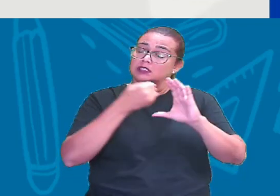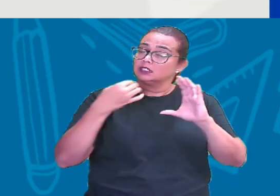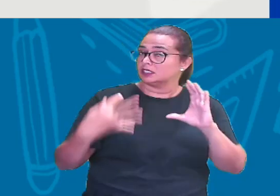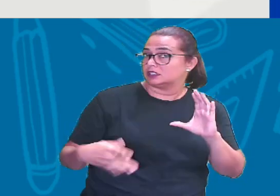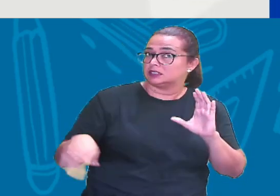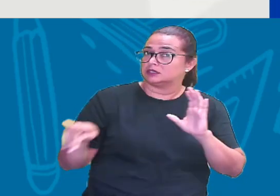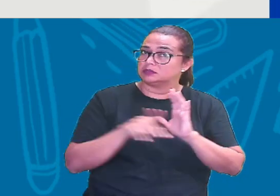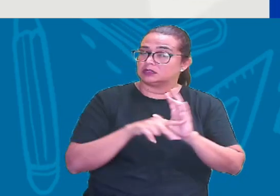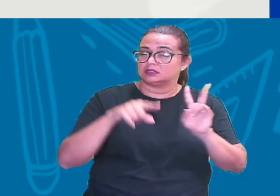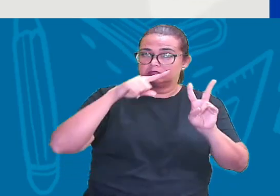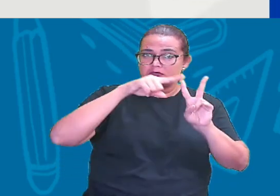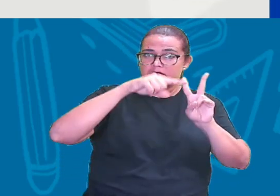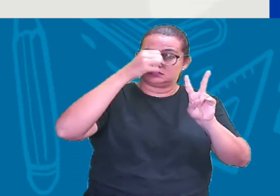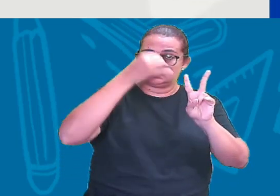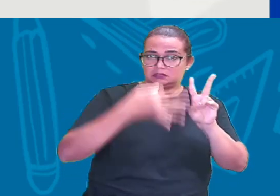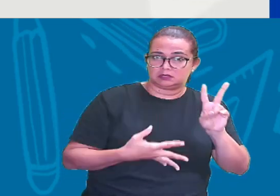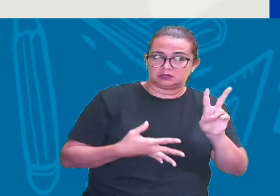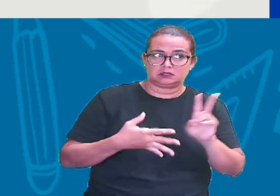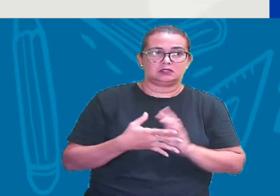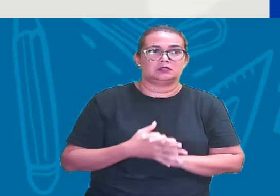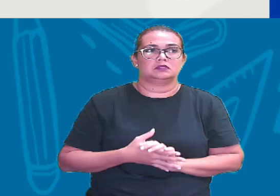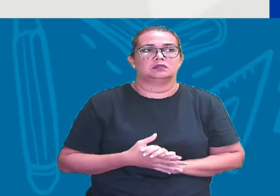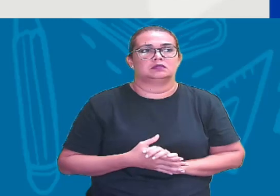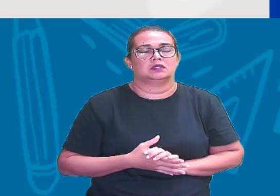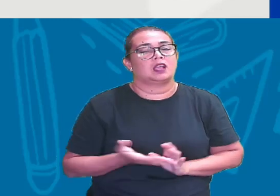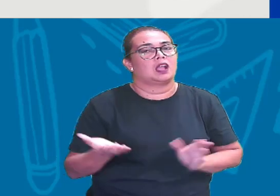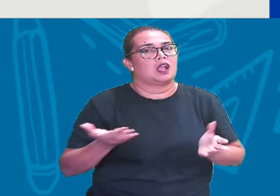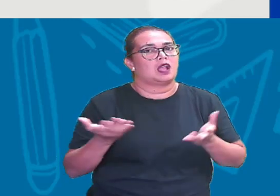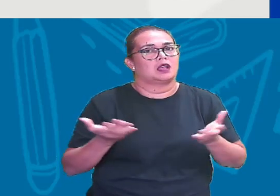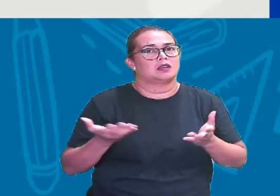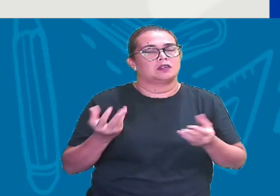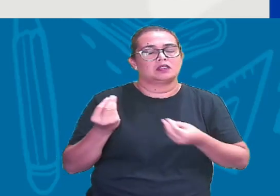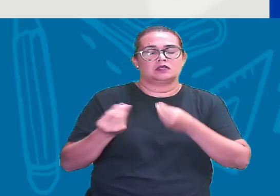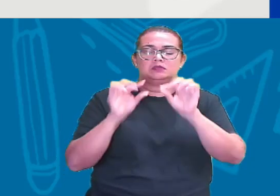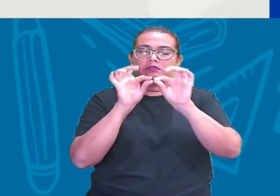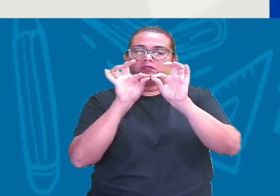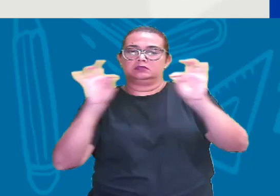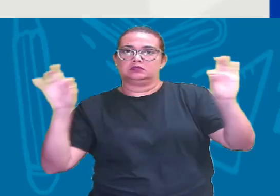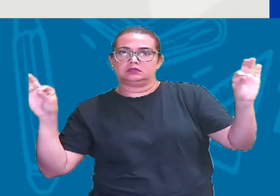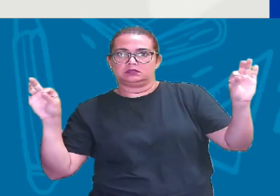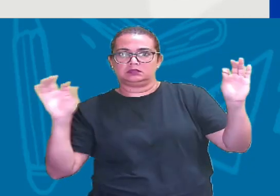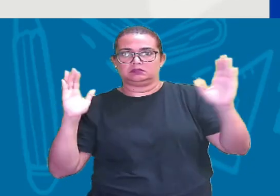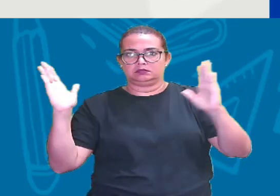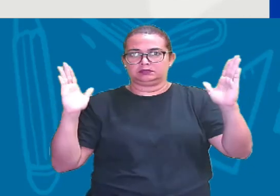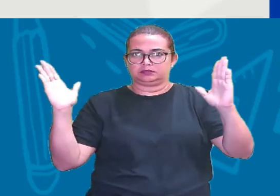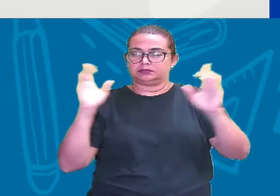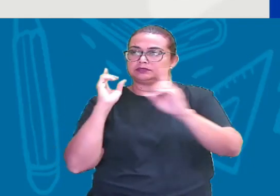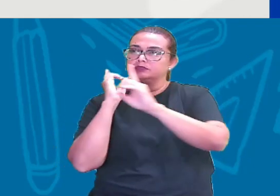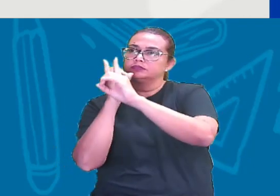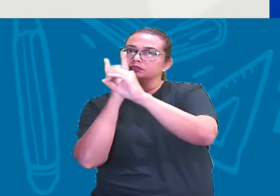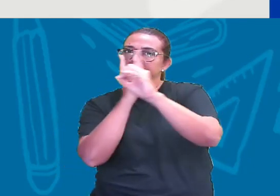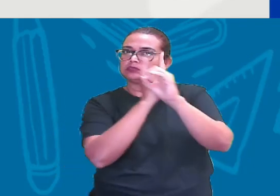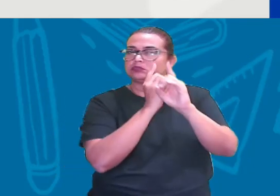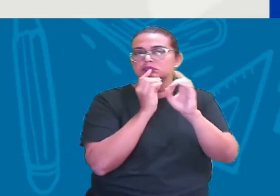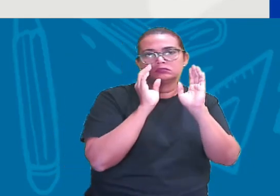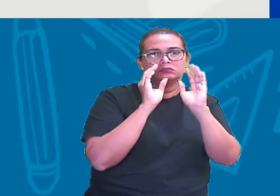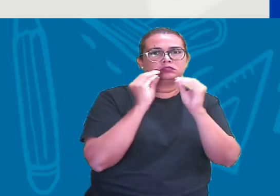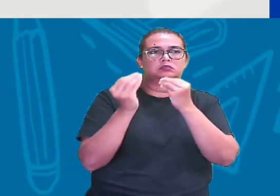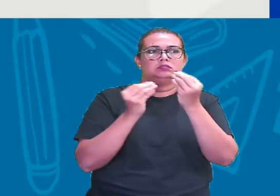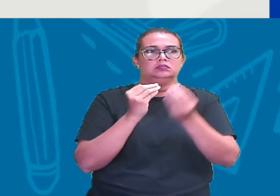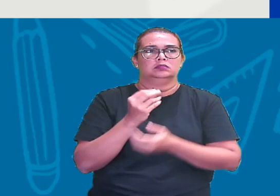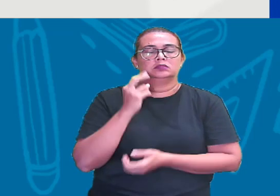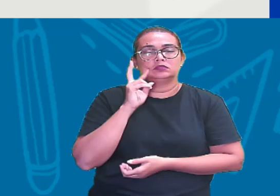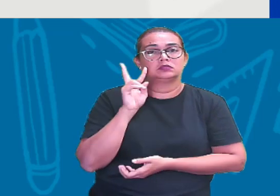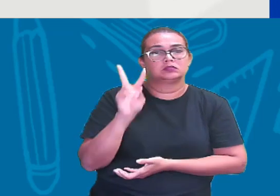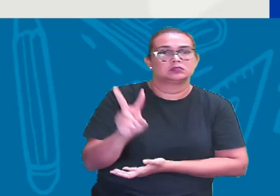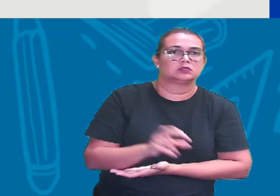nosso Irracional Vamos agora localizar esses números na reta? Olha ali